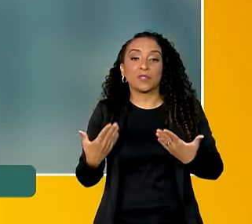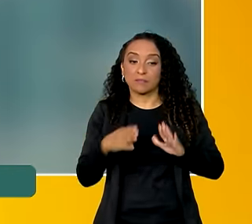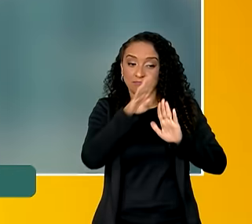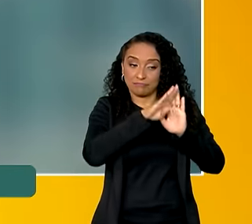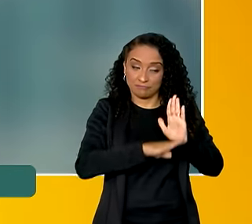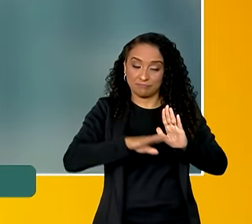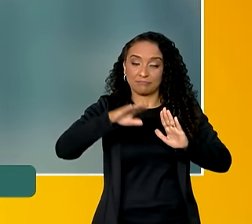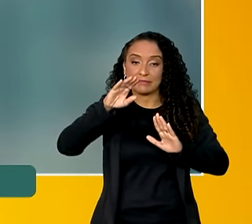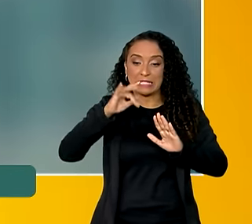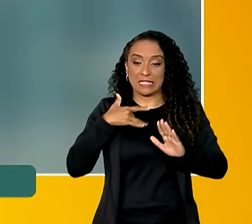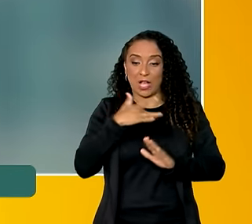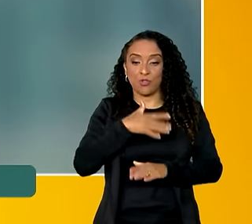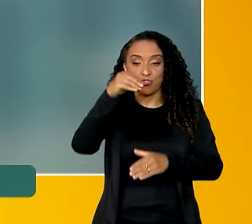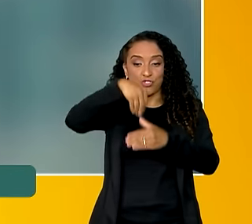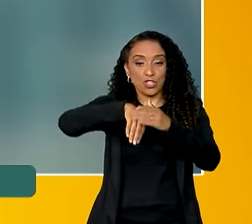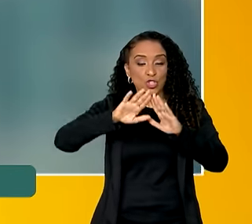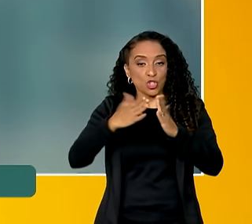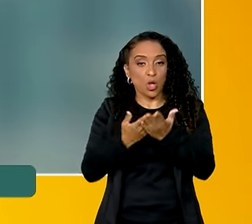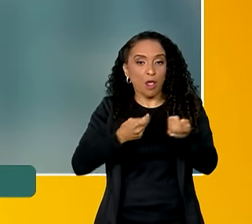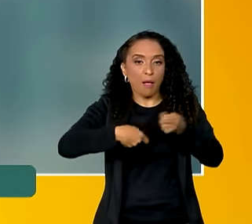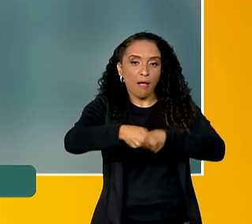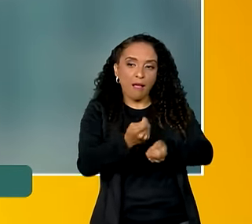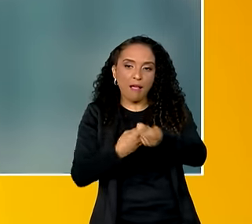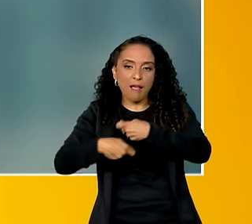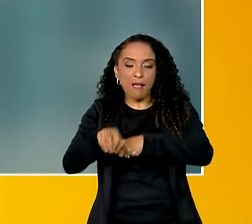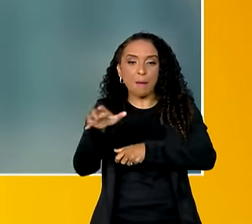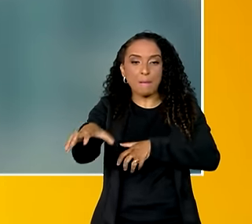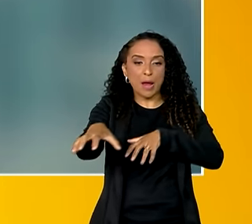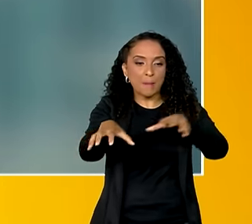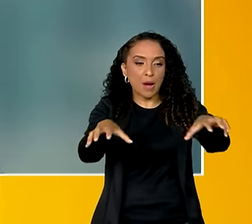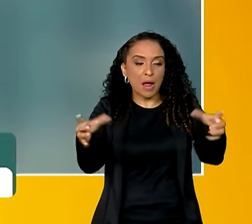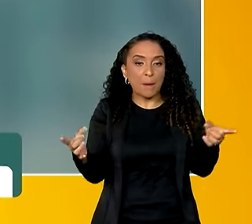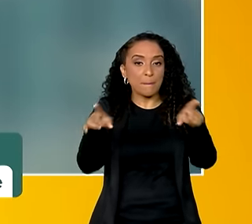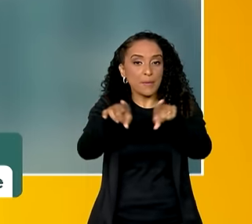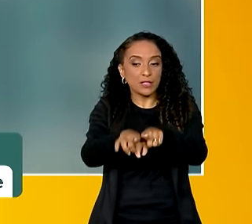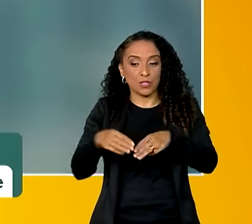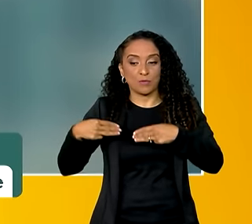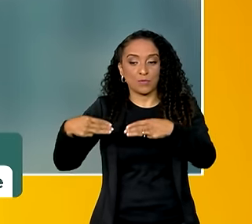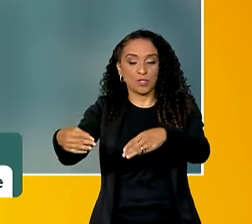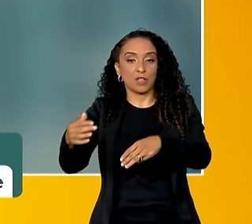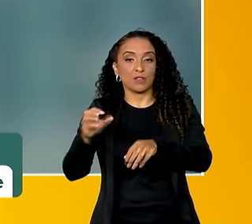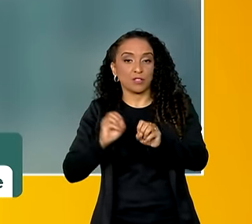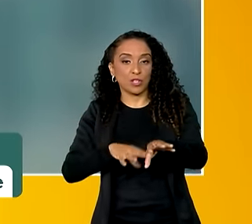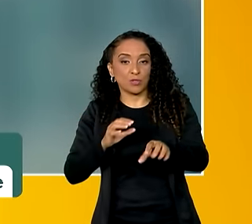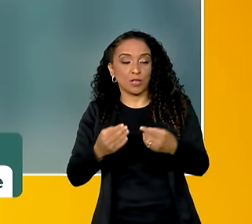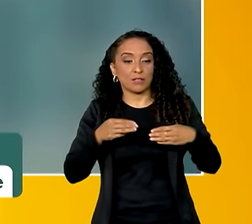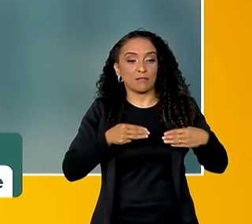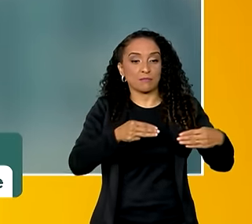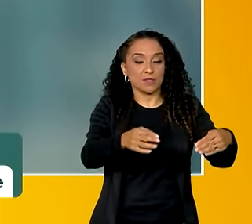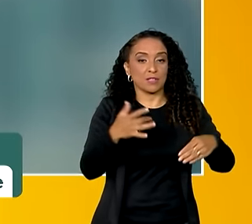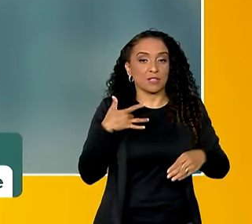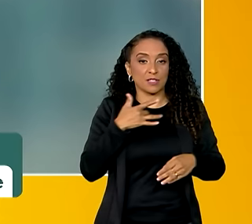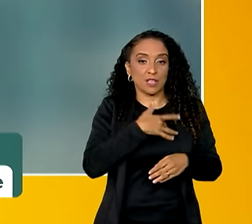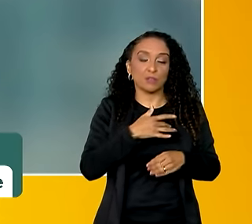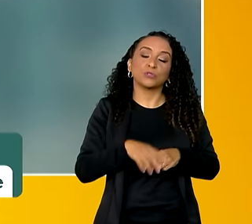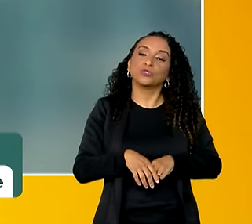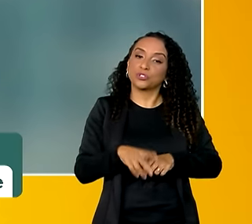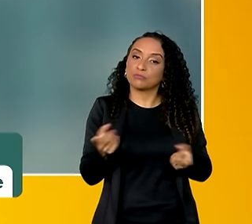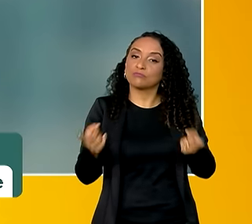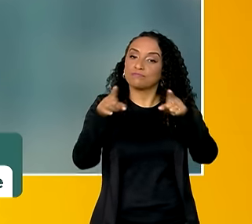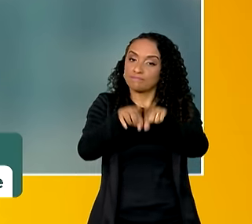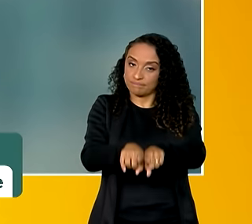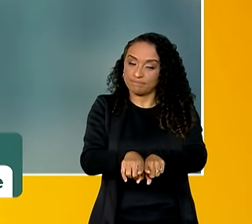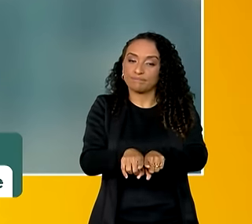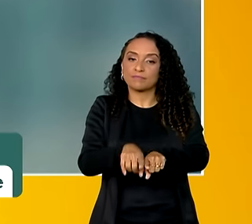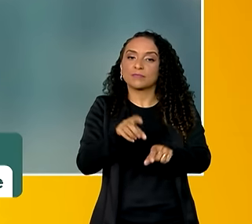Saúde na Escola, ele é uma articulação intersetorial, uma grande parceria entre o Ministério da Educação e o Ministério da Saúde. Ele surge